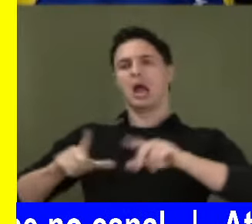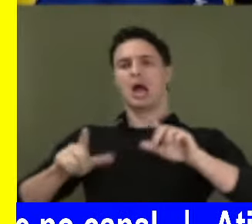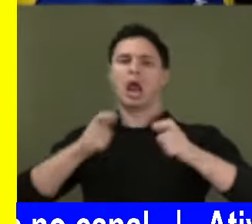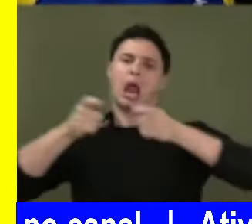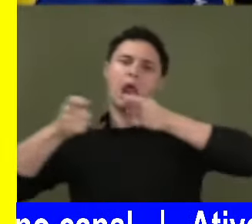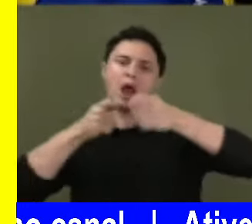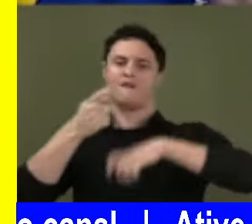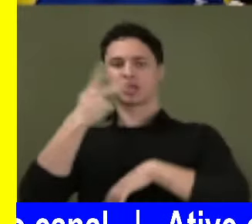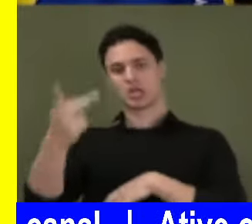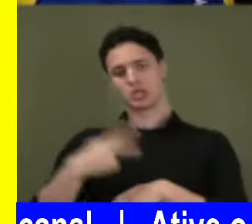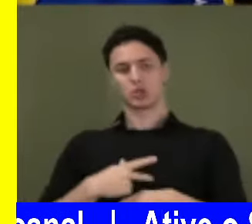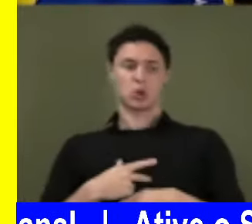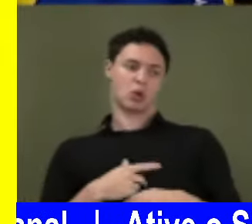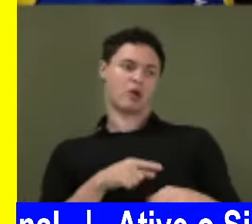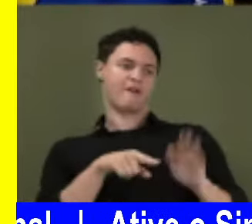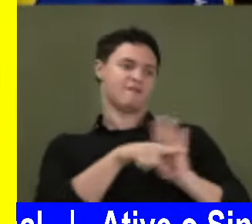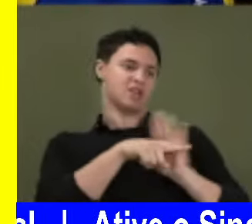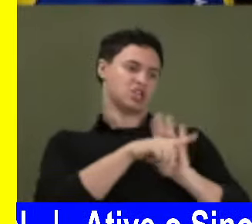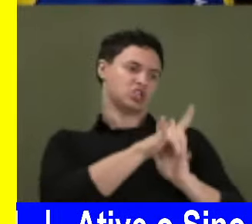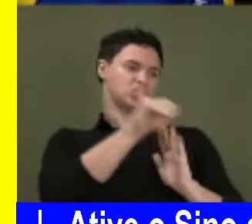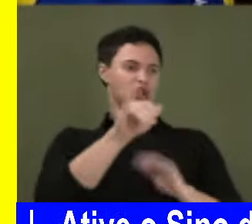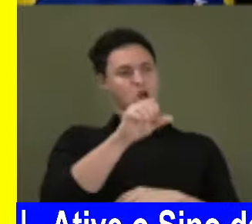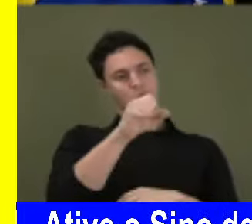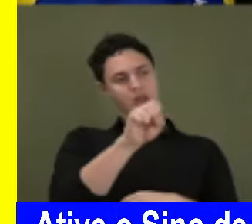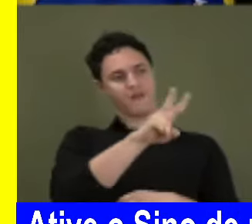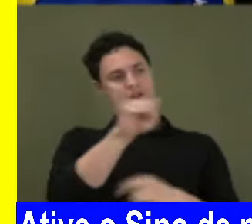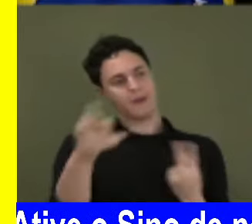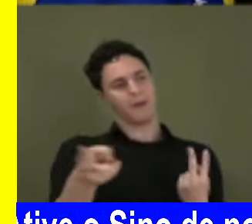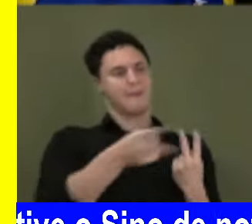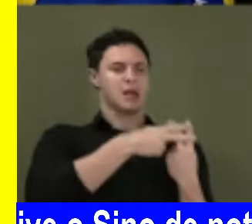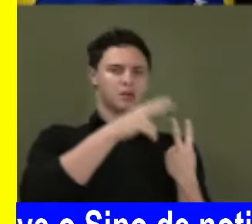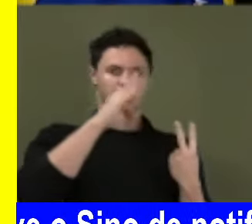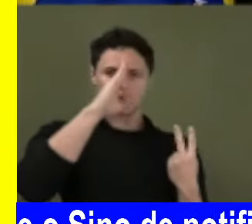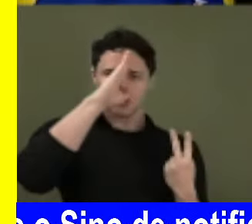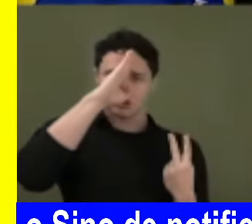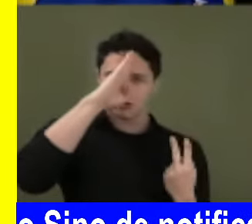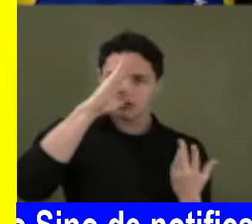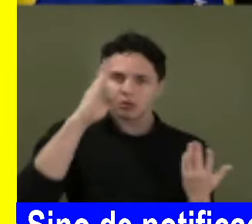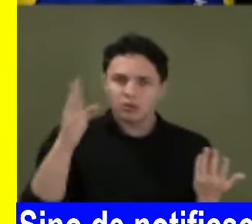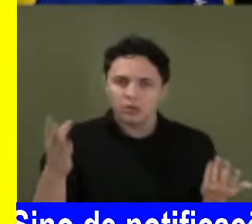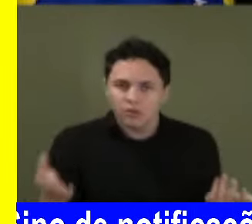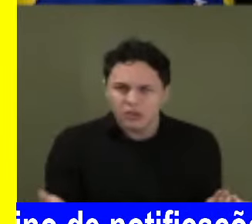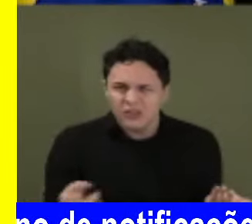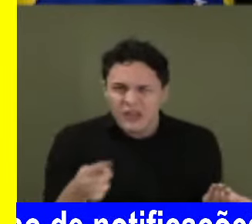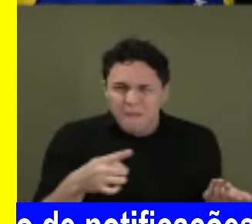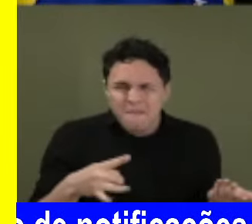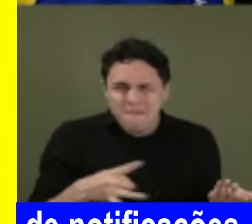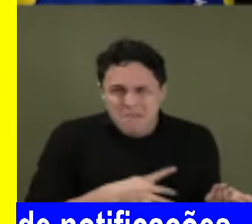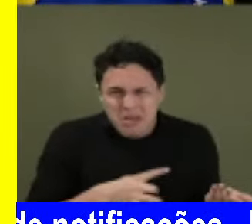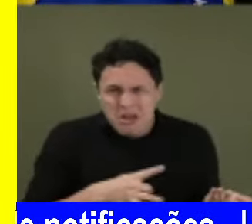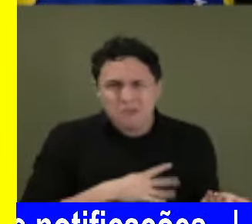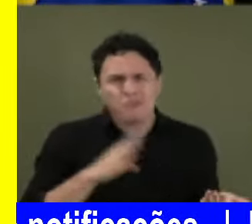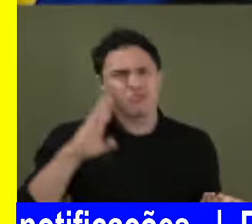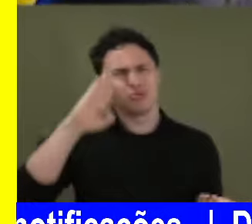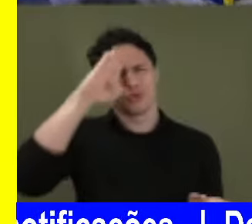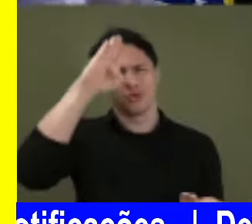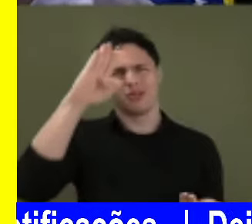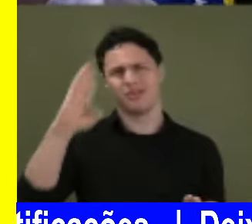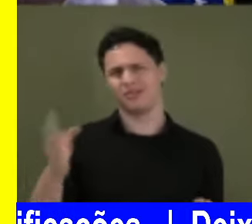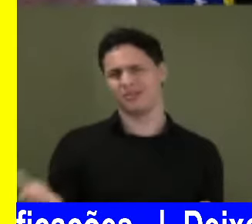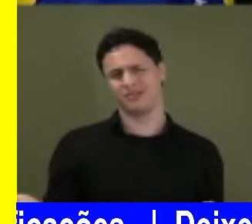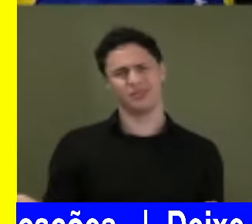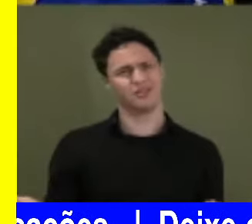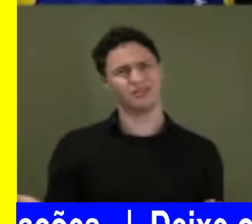O inquérito do dia 8 vai terminar. Eles querem prender o Bolsonaro. Vocês estão com medo do Bolsonaro? Vocês deveriam deixar o Bolsonaro ir para a